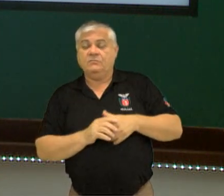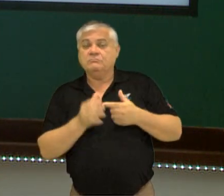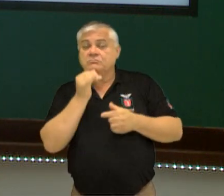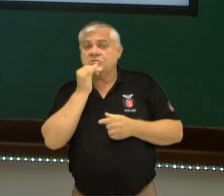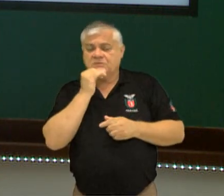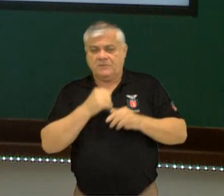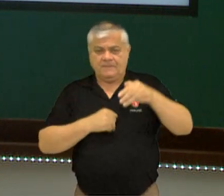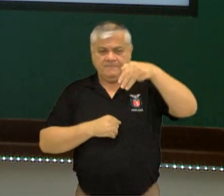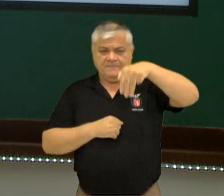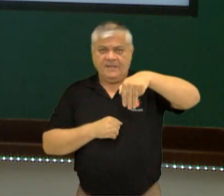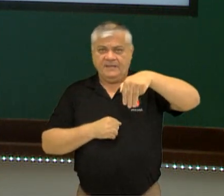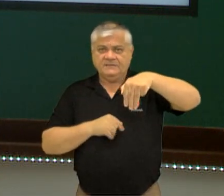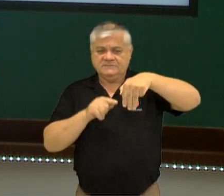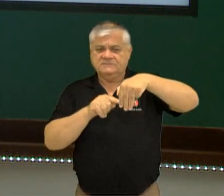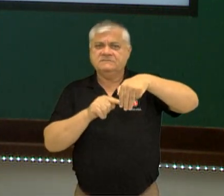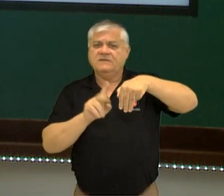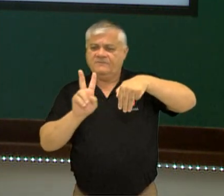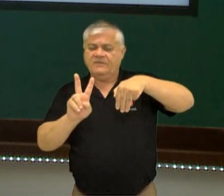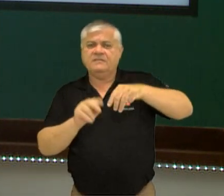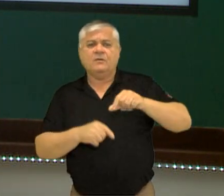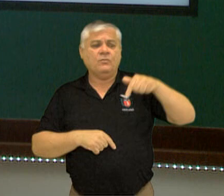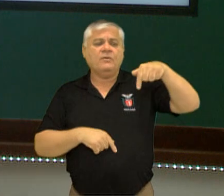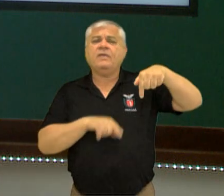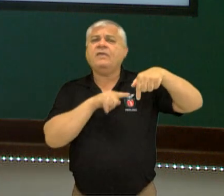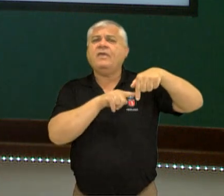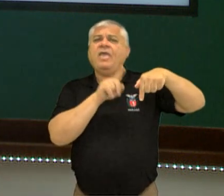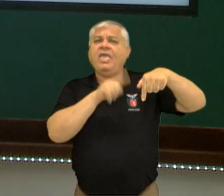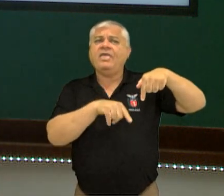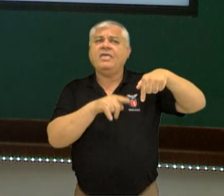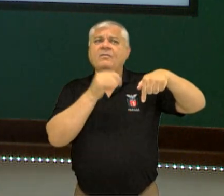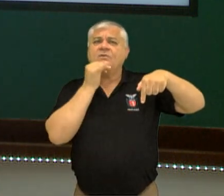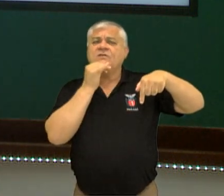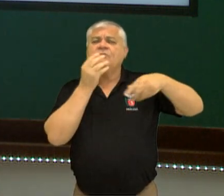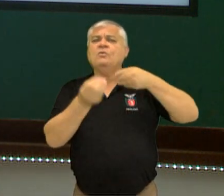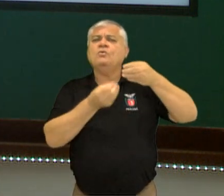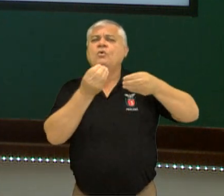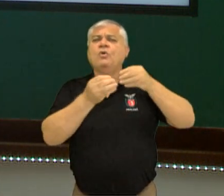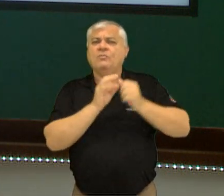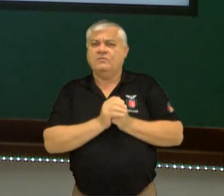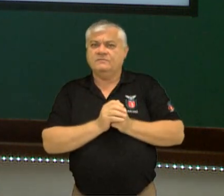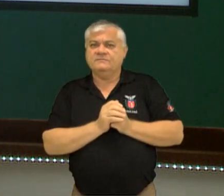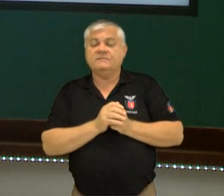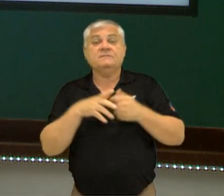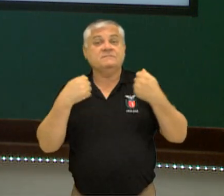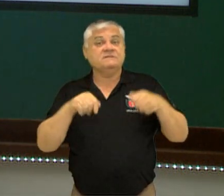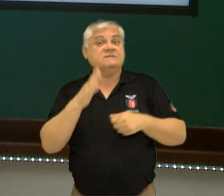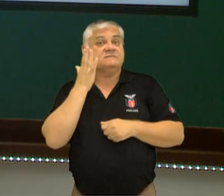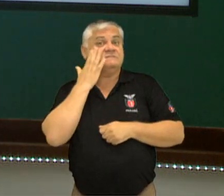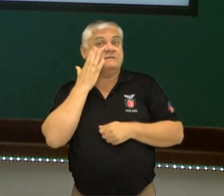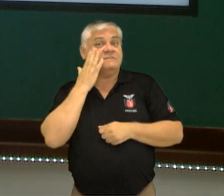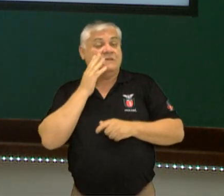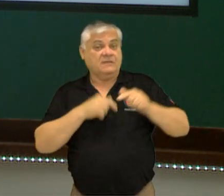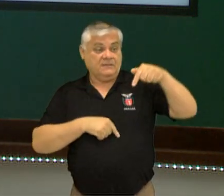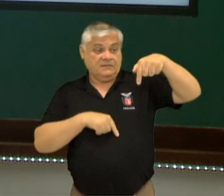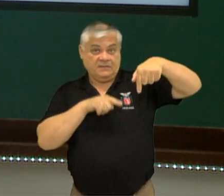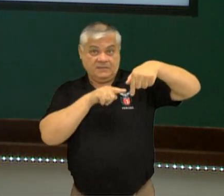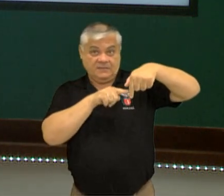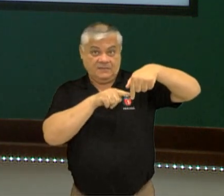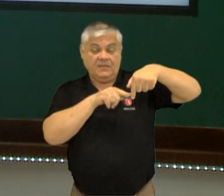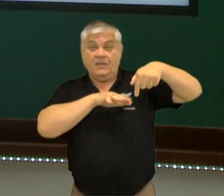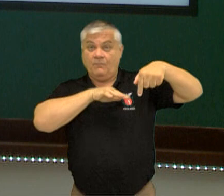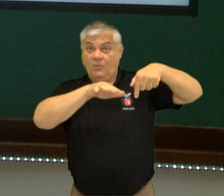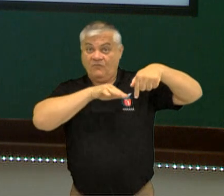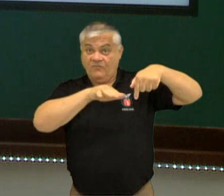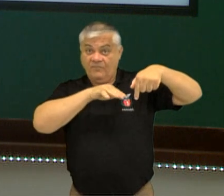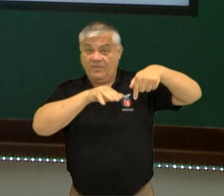a velocidade é um vetor. Então quando a gente vai nessa fórmula aqui de maneira correta, a gente tem dizer o seguinte, que o vetor quantidade de movimento